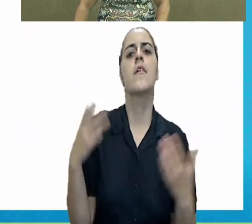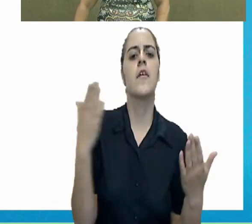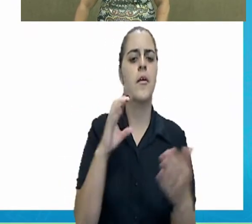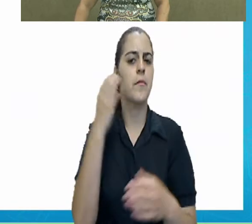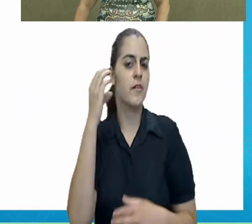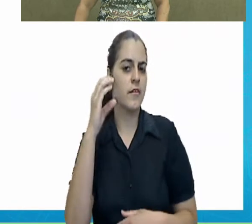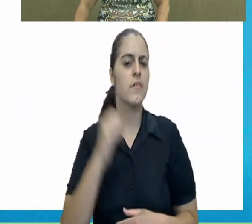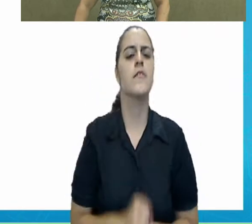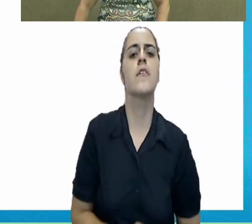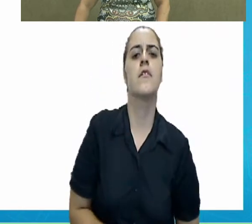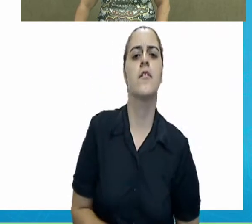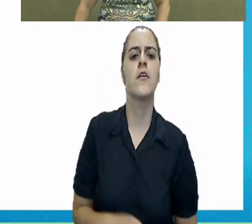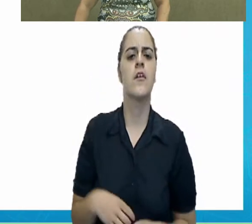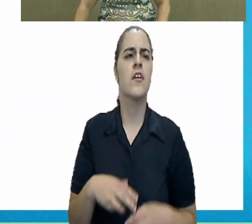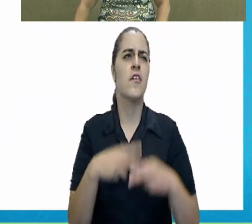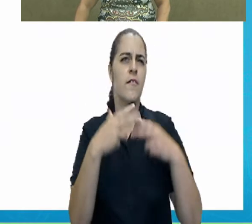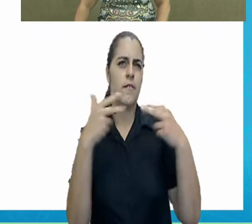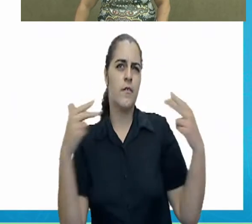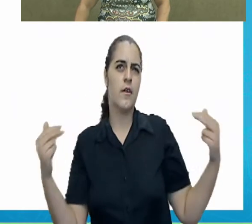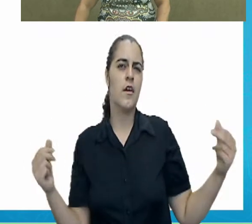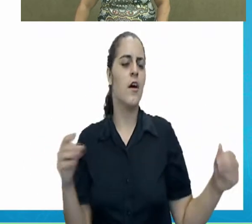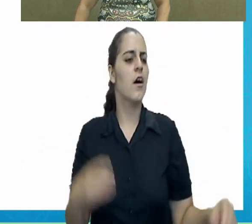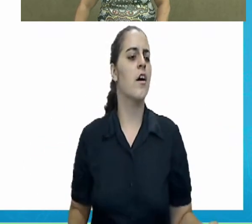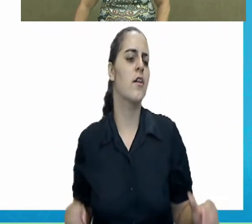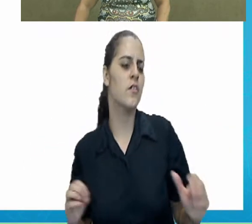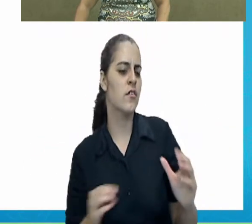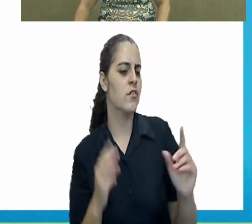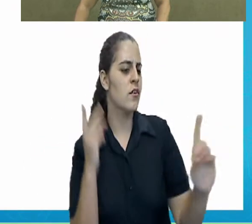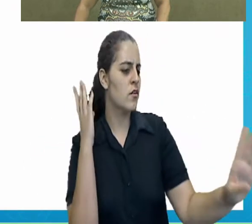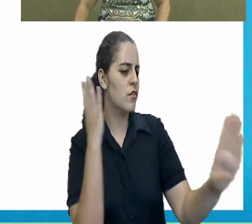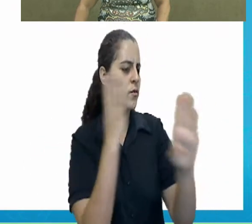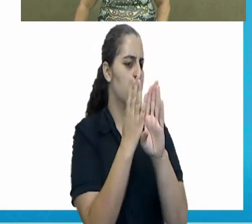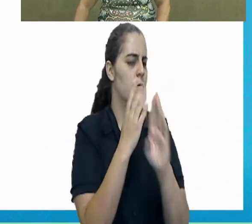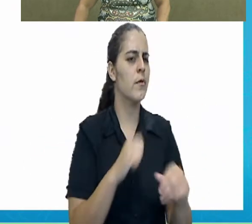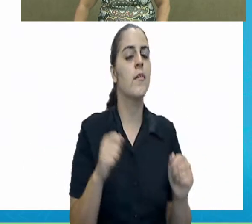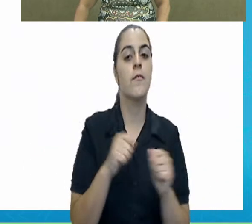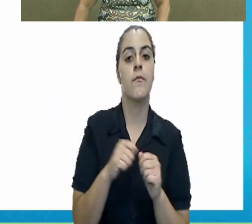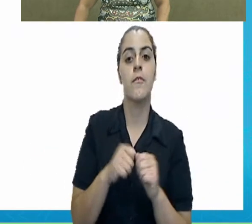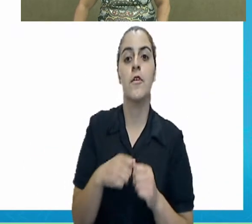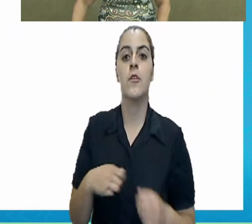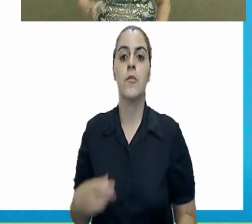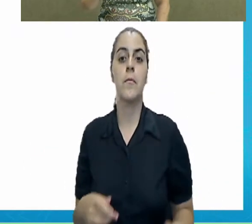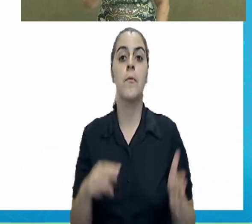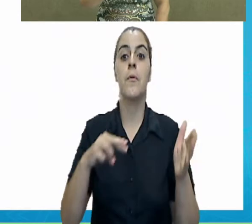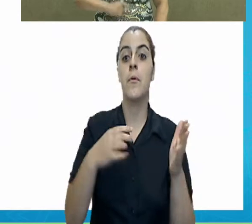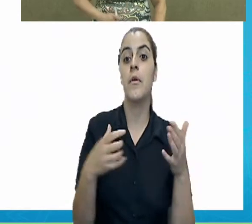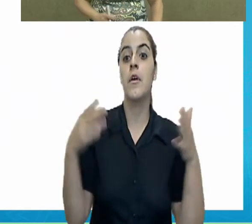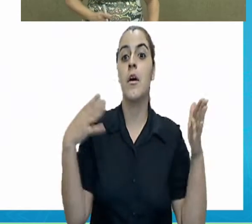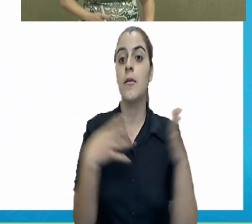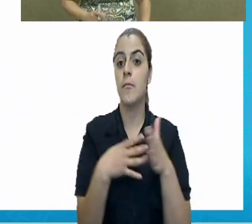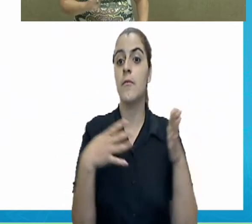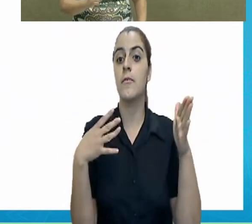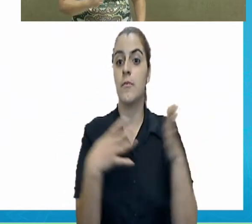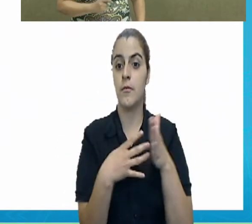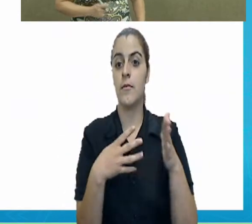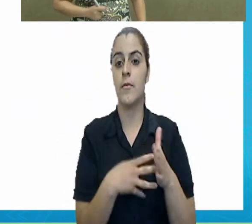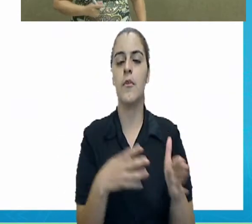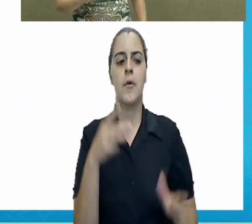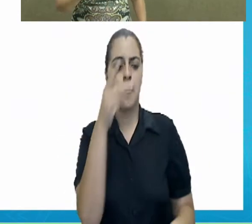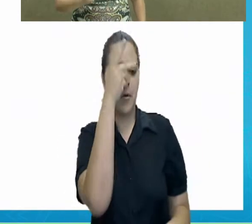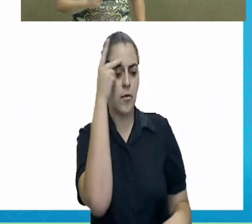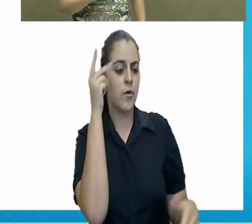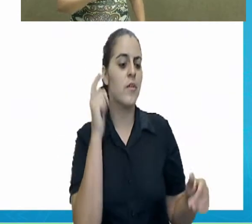ciência em que muitas descobertas são feitas por amadores. Embaixo no